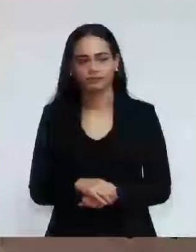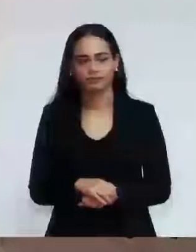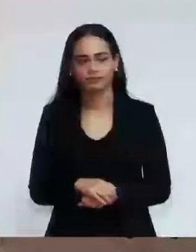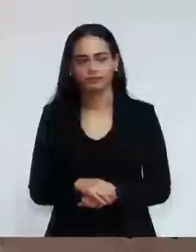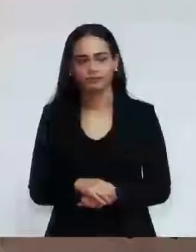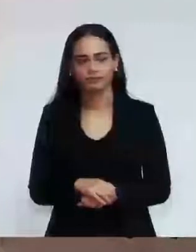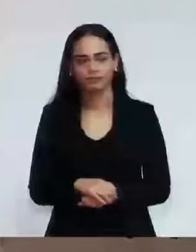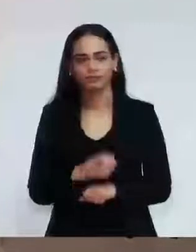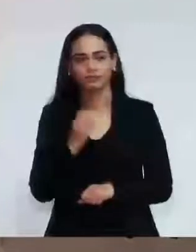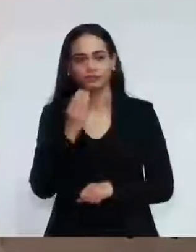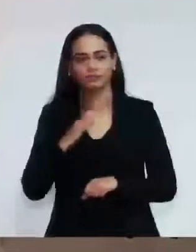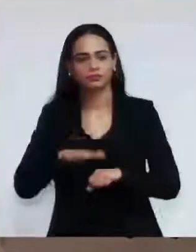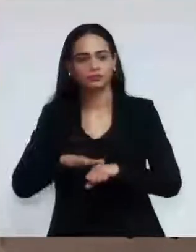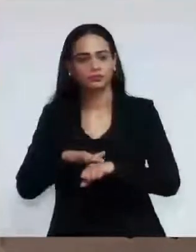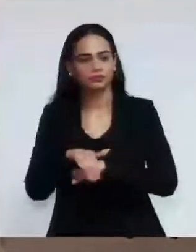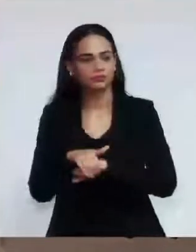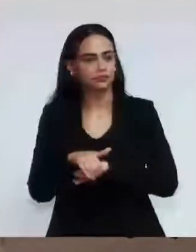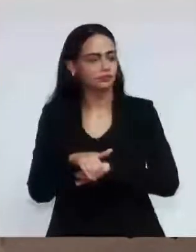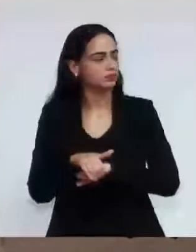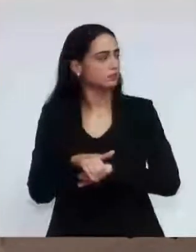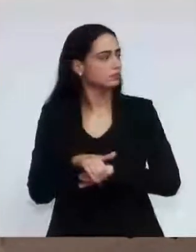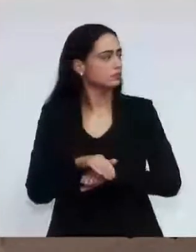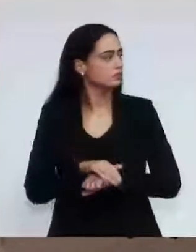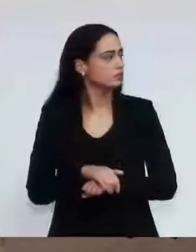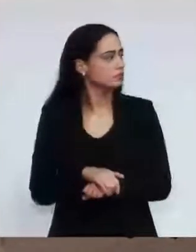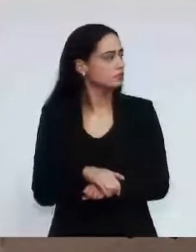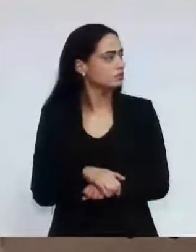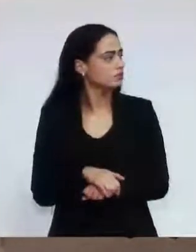boa noite, boa noite,